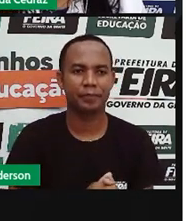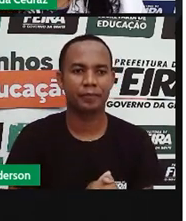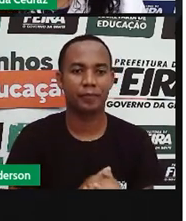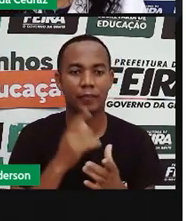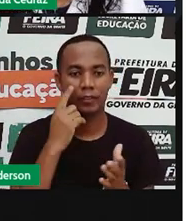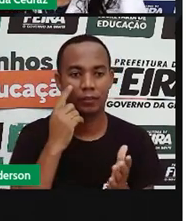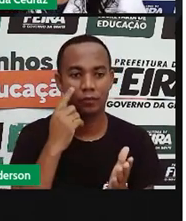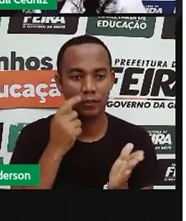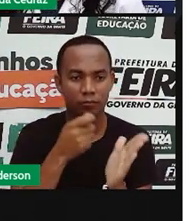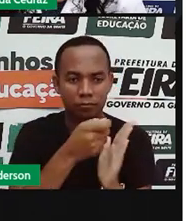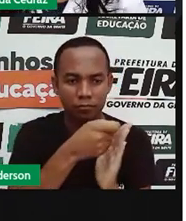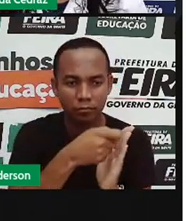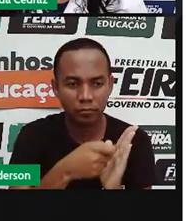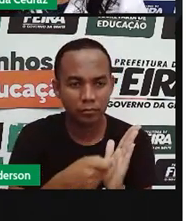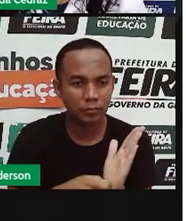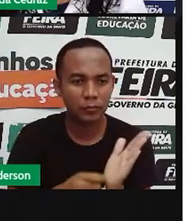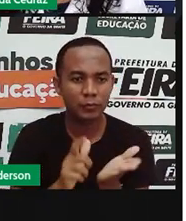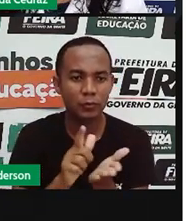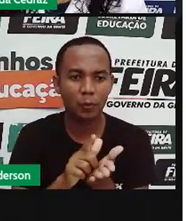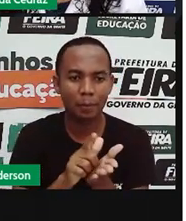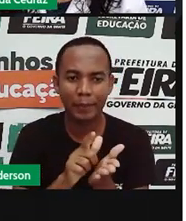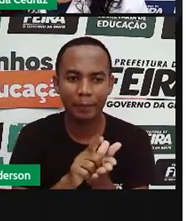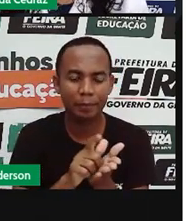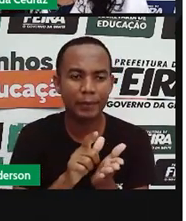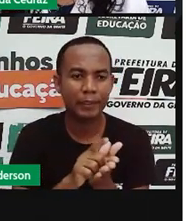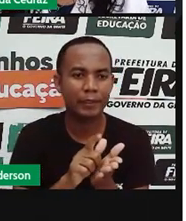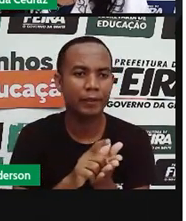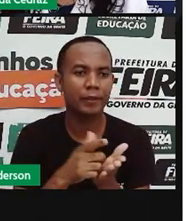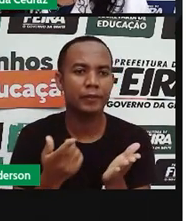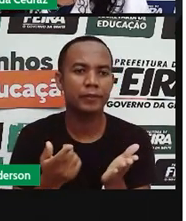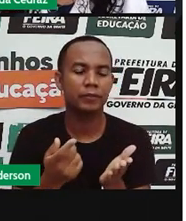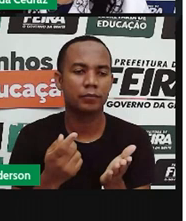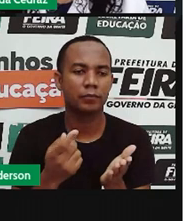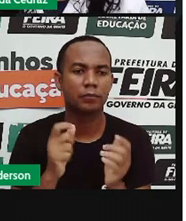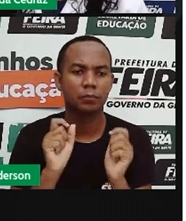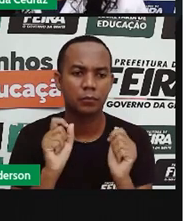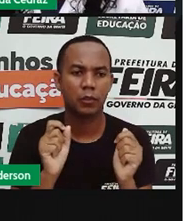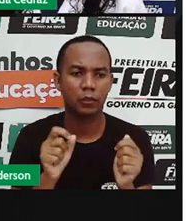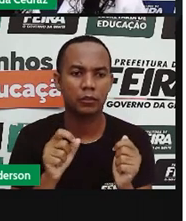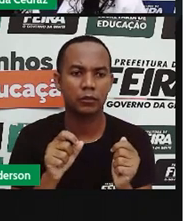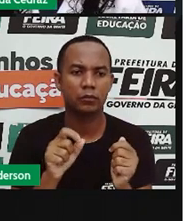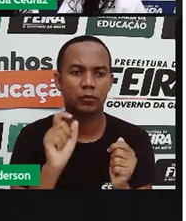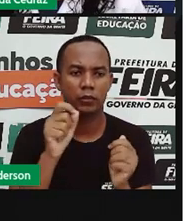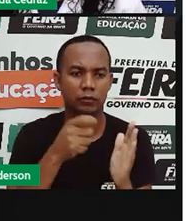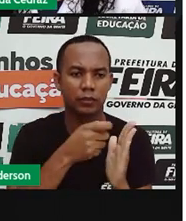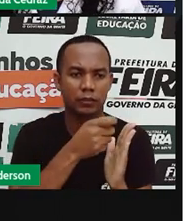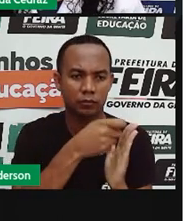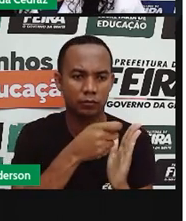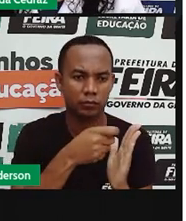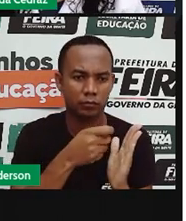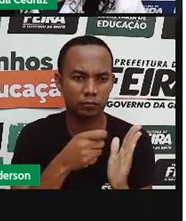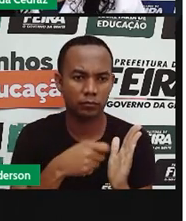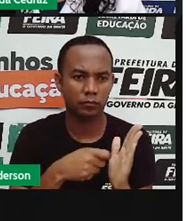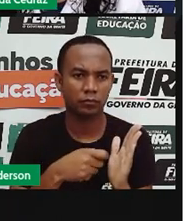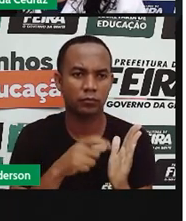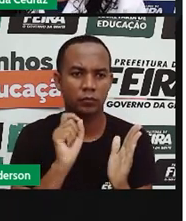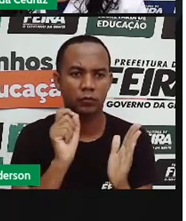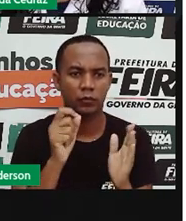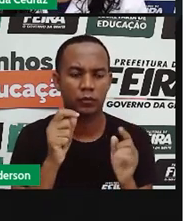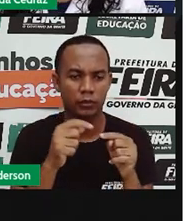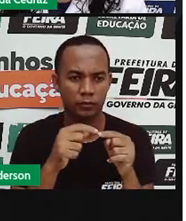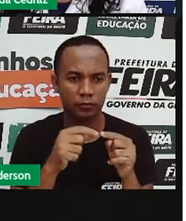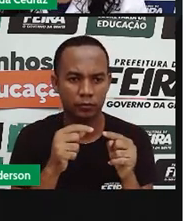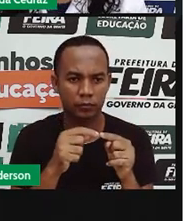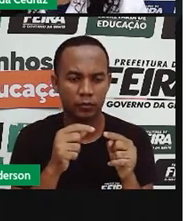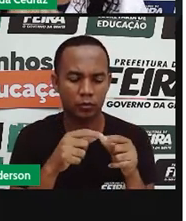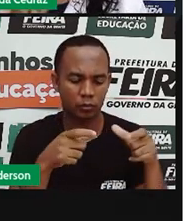caderno, num bloquinho, numa folha de papel. Você vai riscar a ponta onde